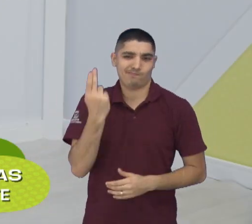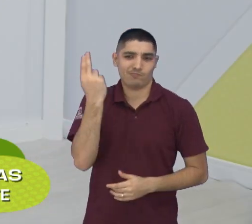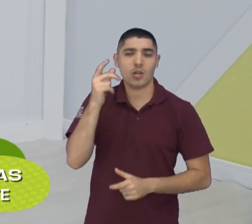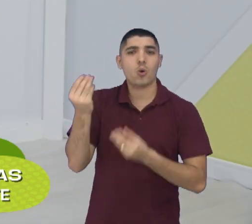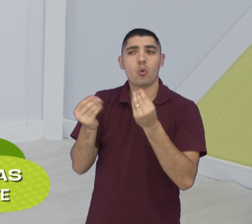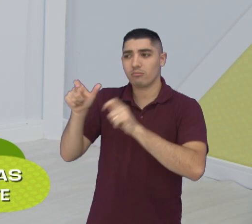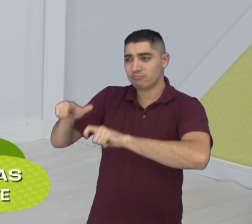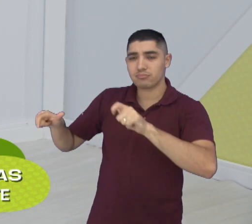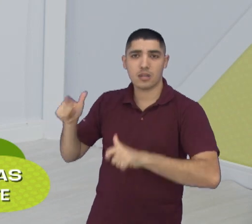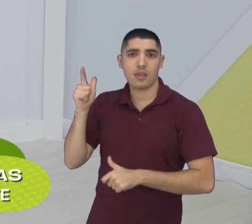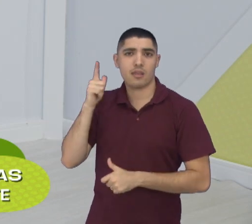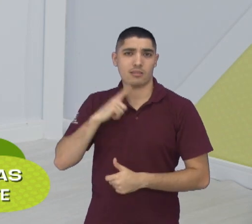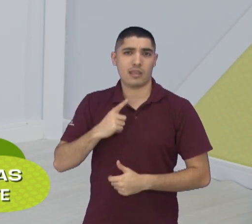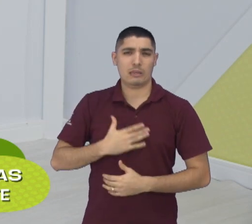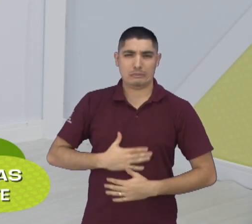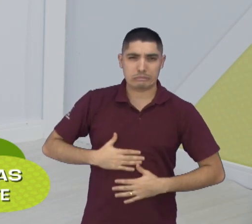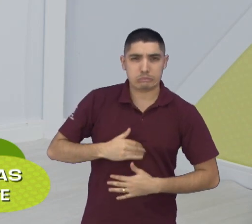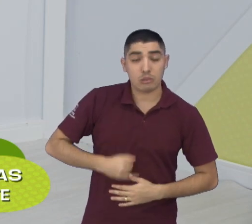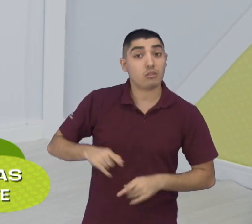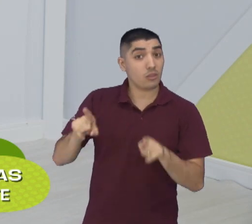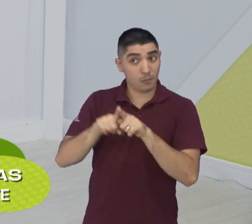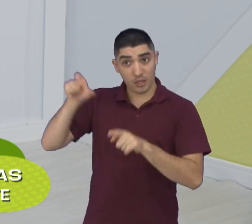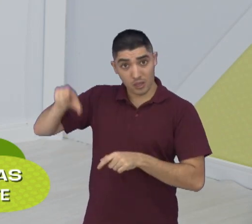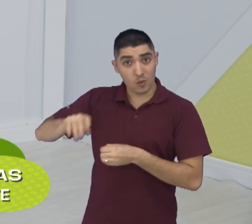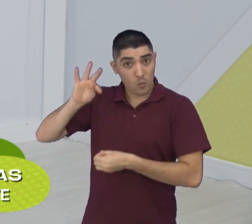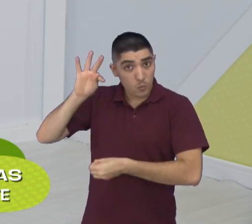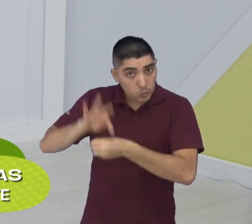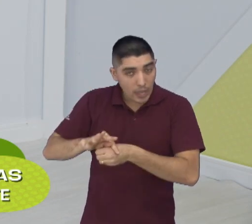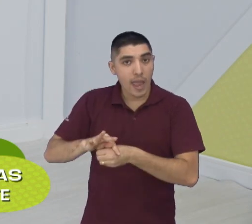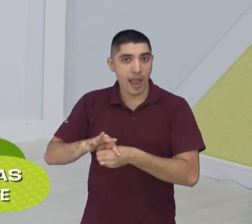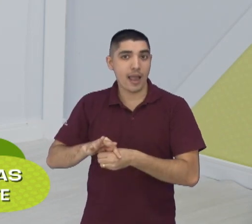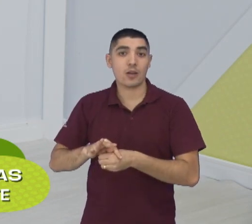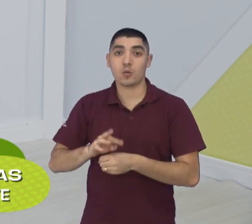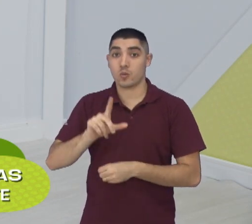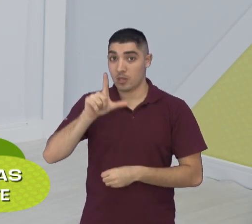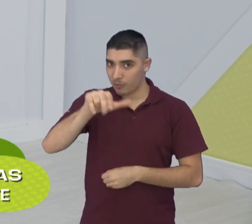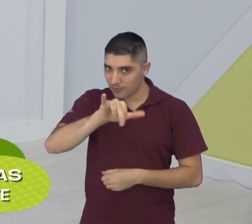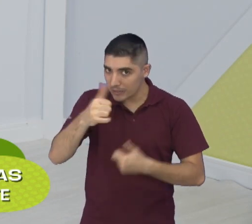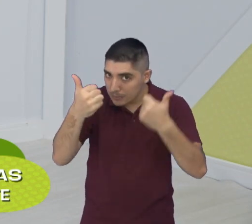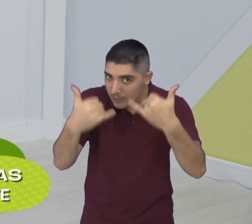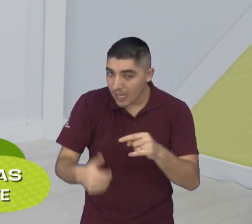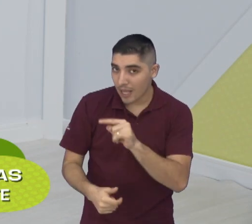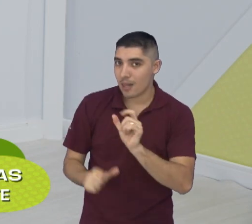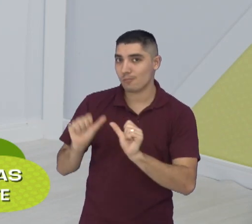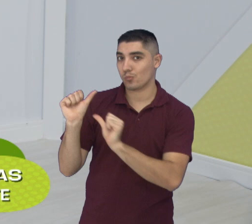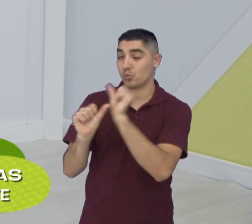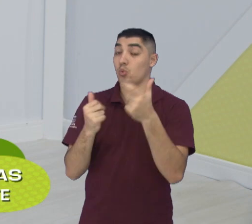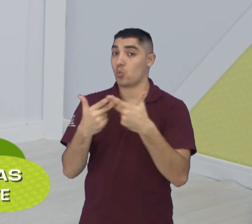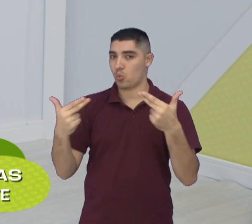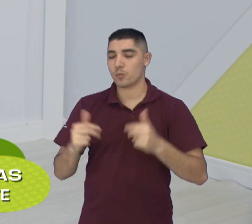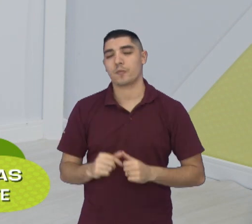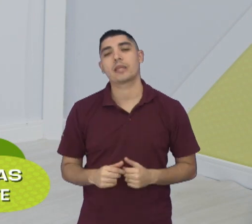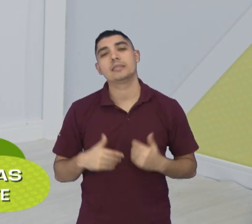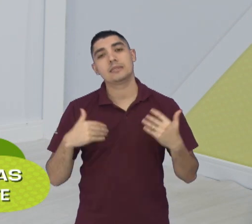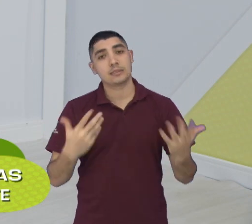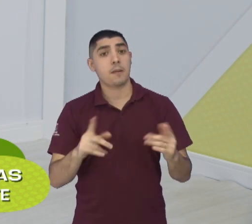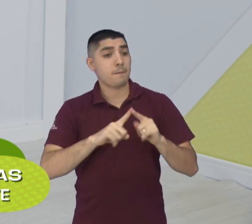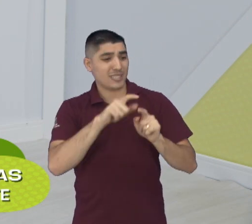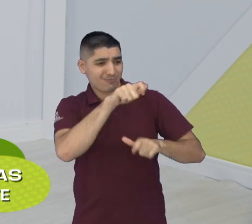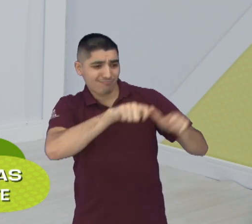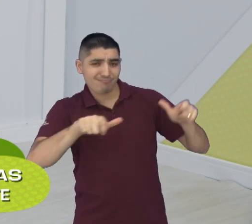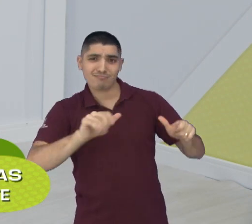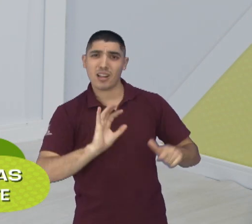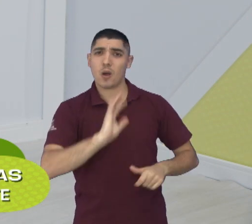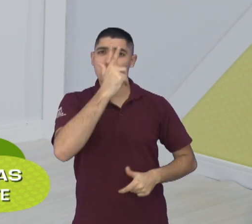ruim realmente, inclusive o técnico, o Carlos Schwanck, que a gente vai falar em destaque já já também sobre ele. O time, boa parte do elenco, está com